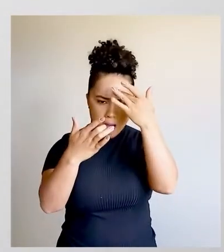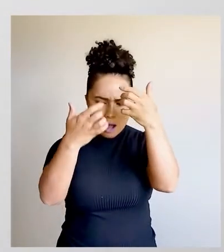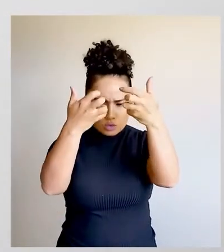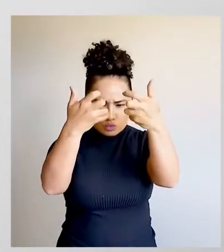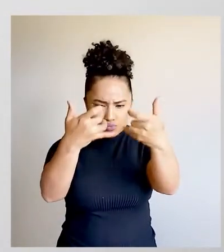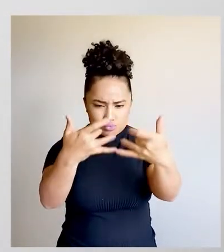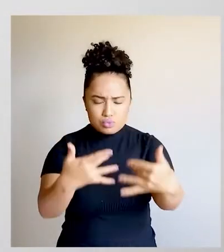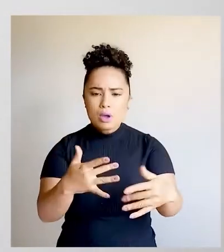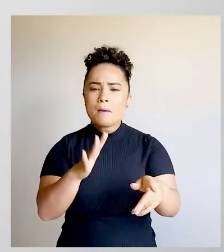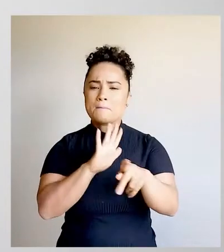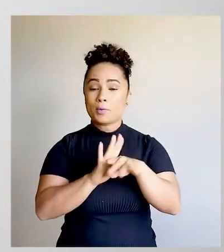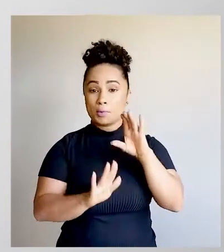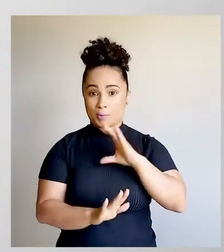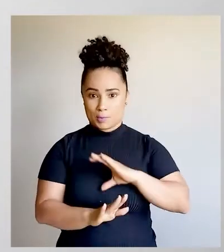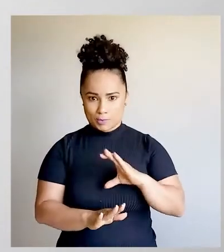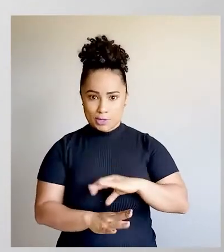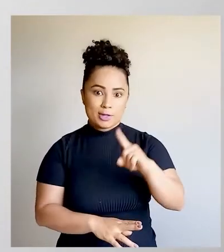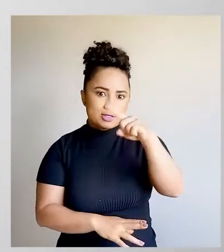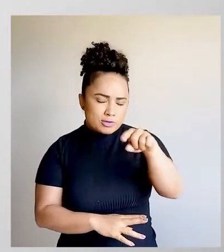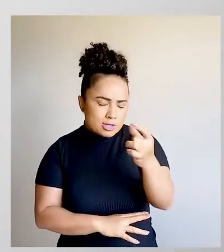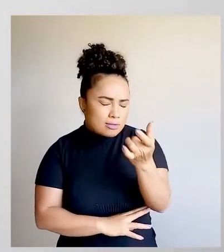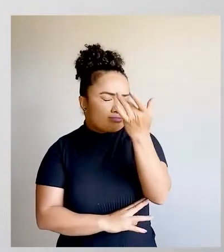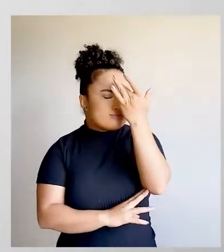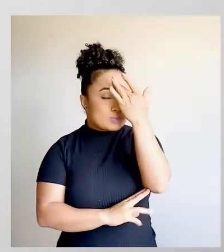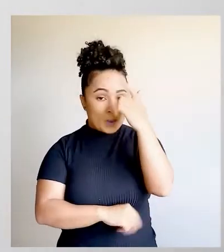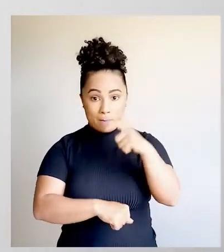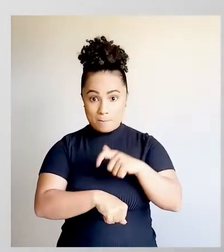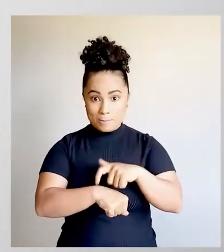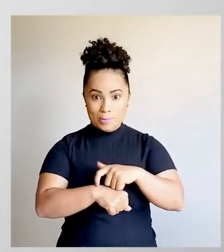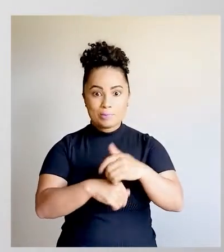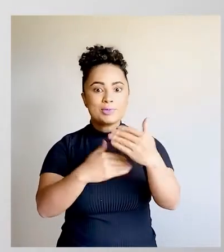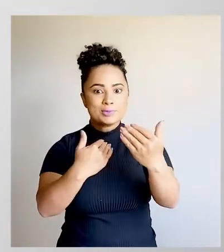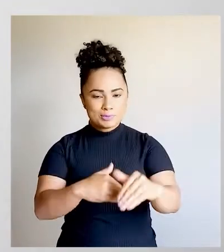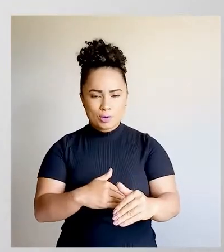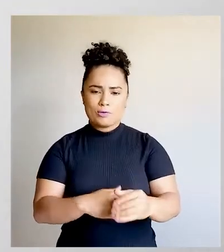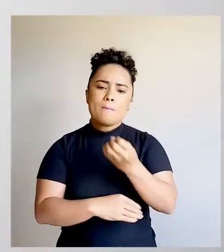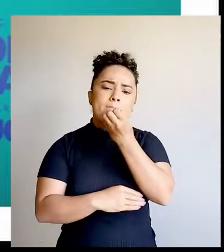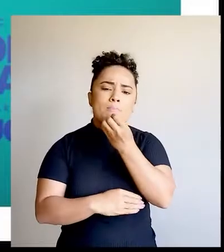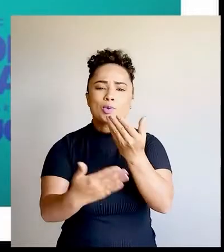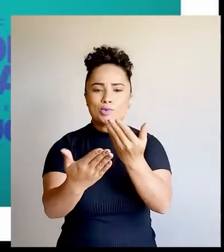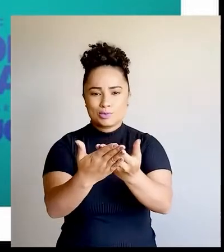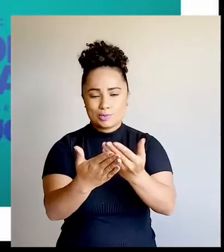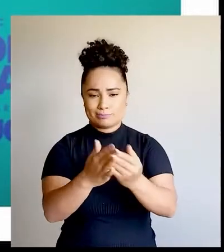portuguesa para lembrá-los na hora de fazer a prova. Bons estudos e ótima prova.